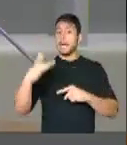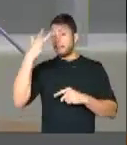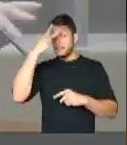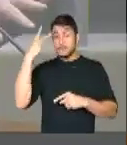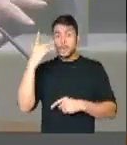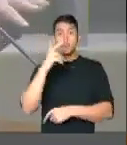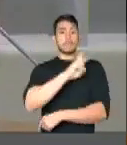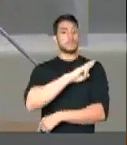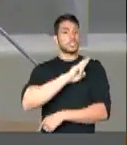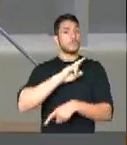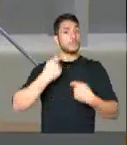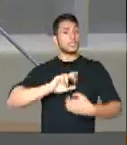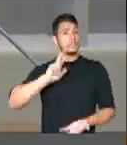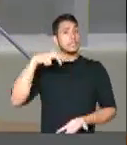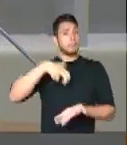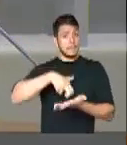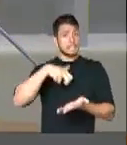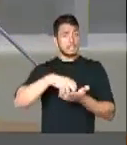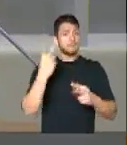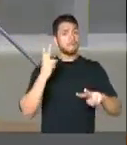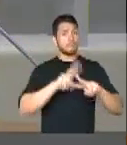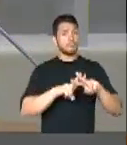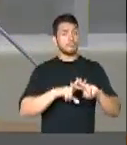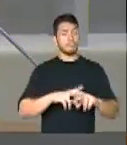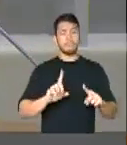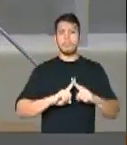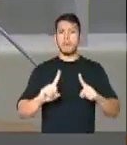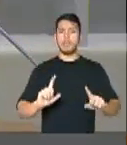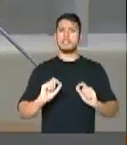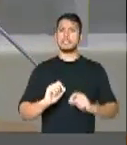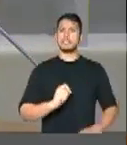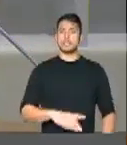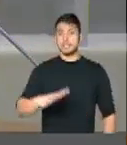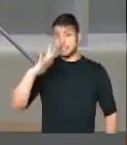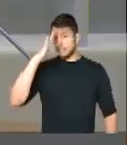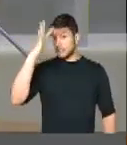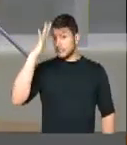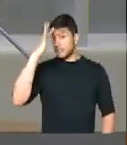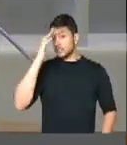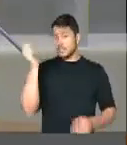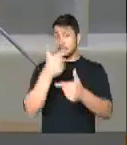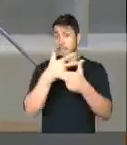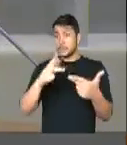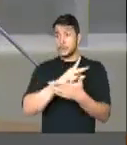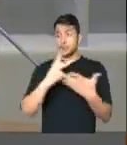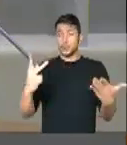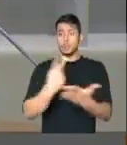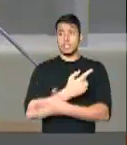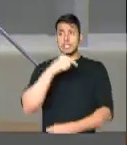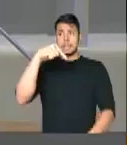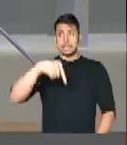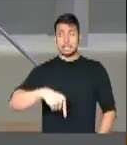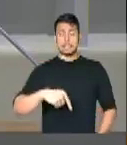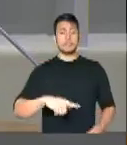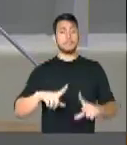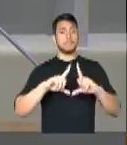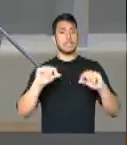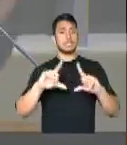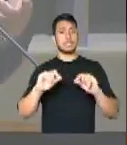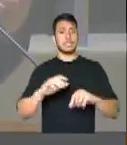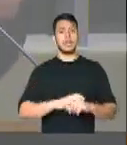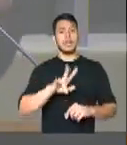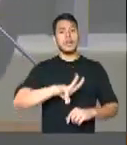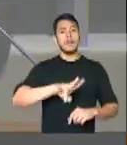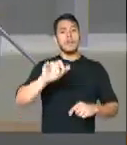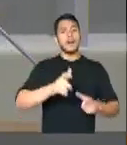Não questiono isso. Agora imagina as irregularidades que acontecem aqui em Brasília. Para onde